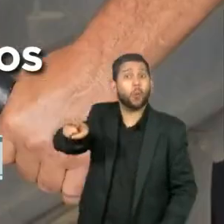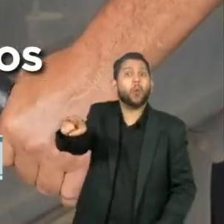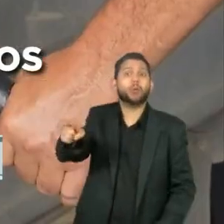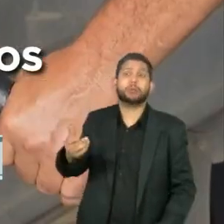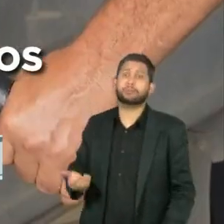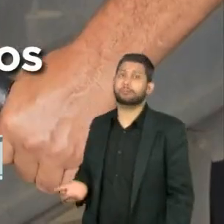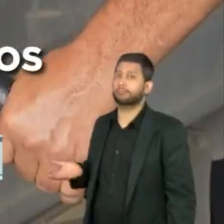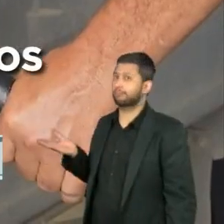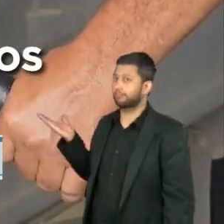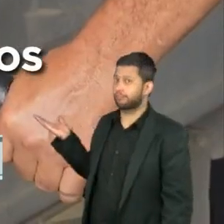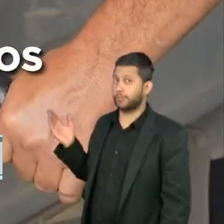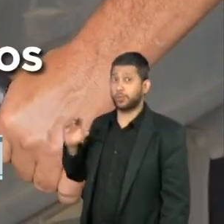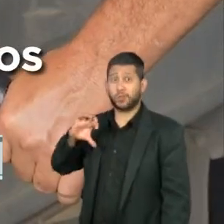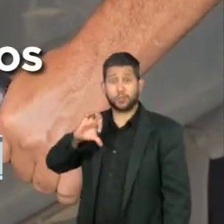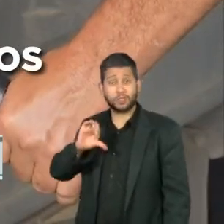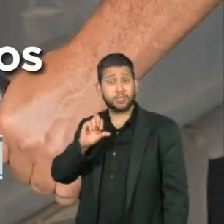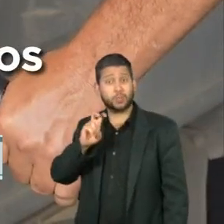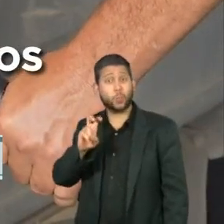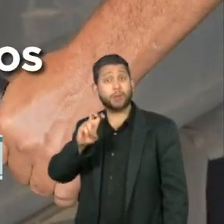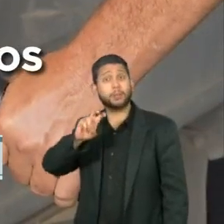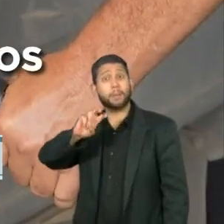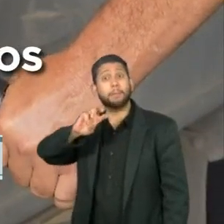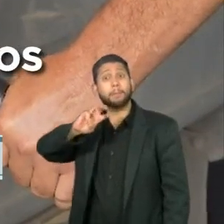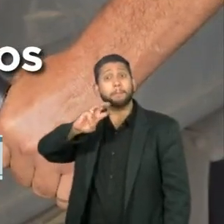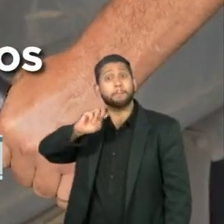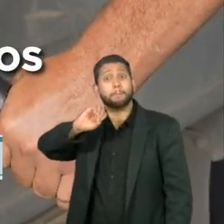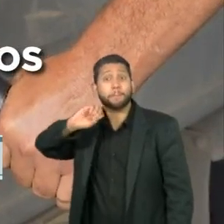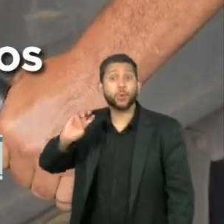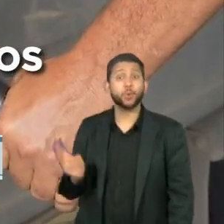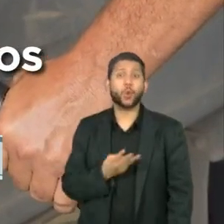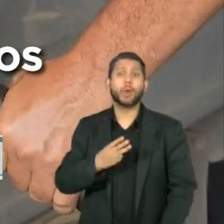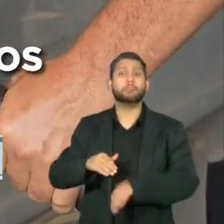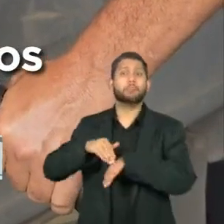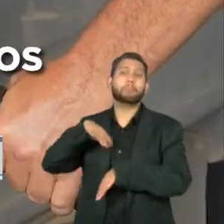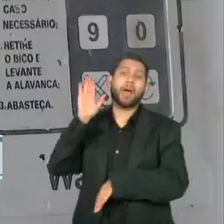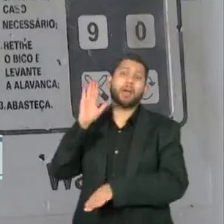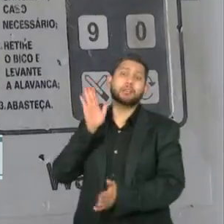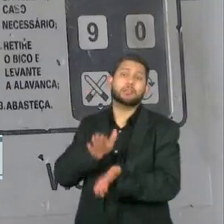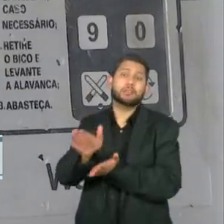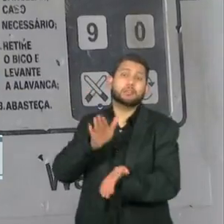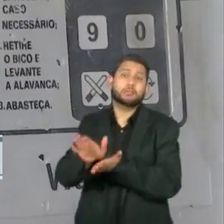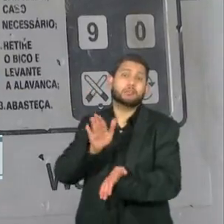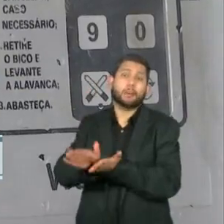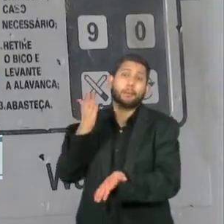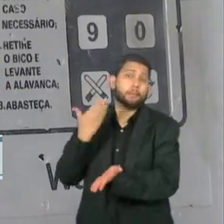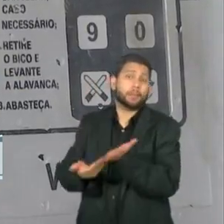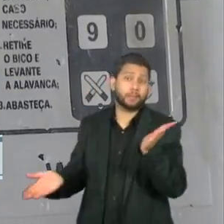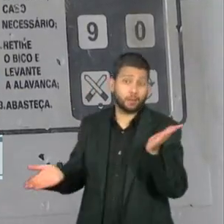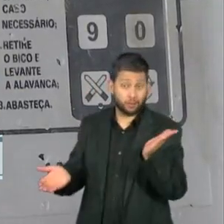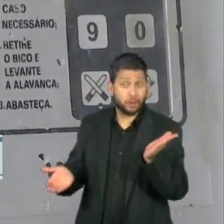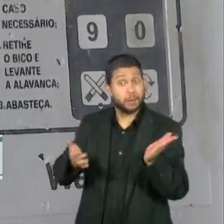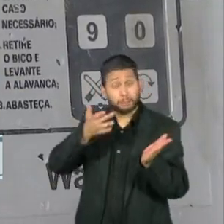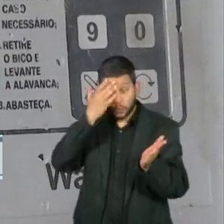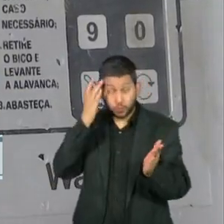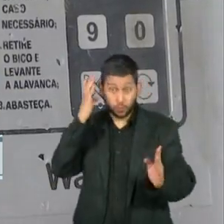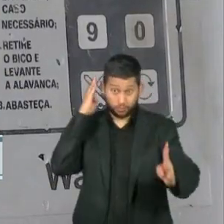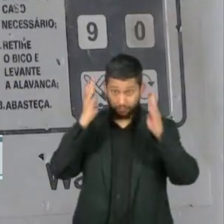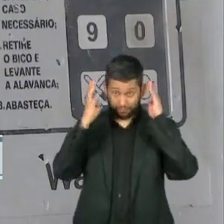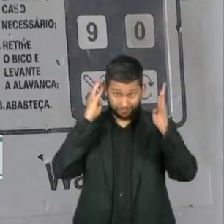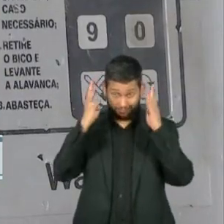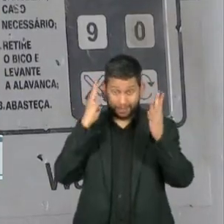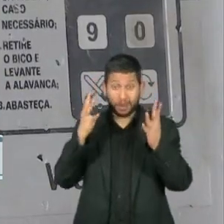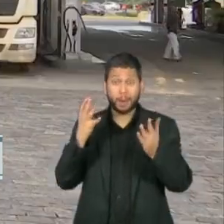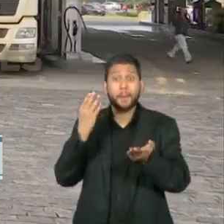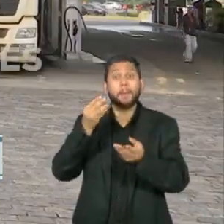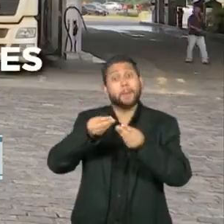estima-se que mais de 950 milhões de litros foram consumidos de forma desnecessária. O prejuízo para os transportadores de cargas